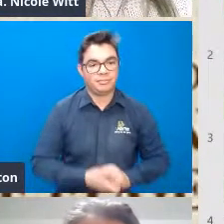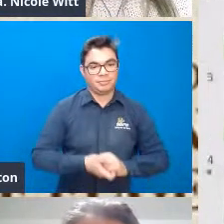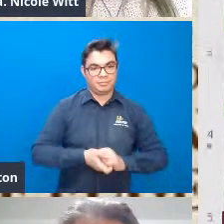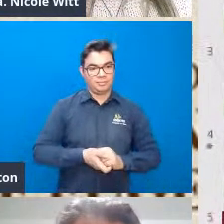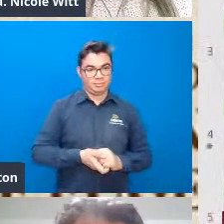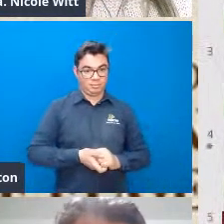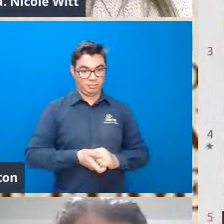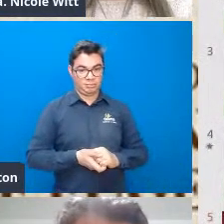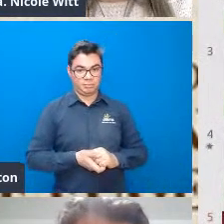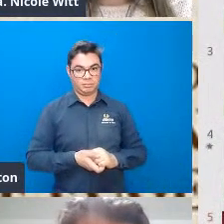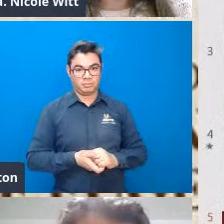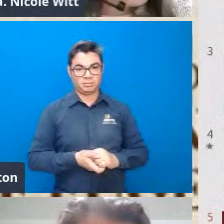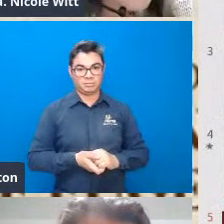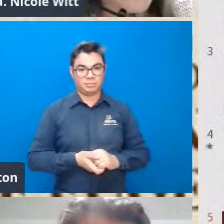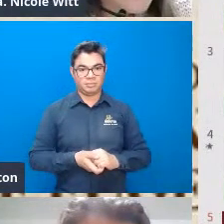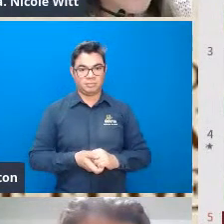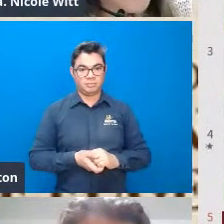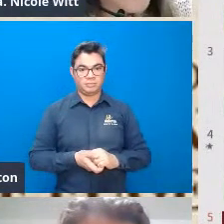Ué.